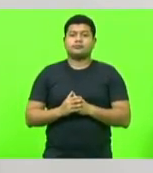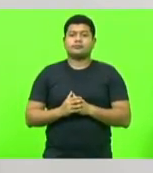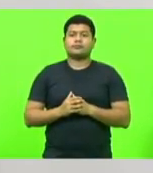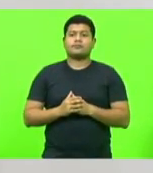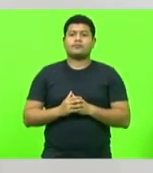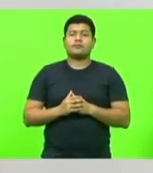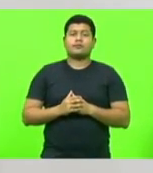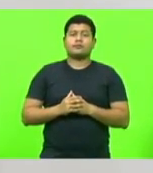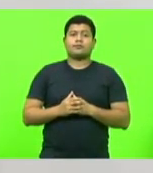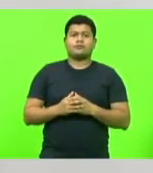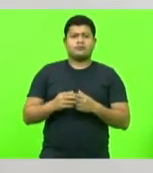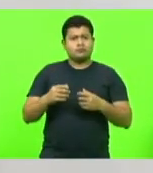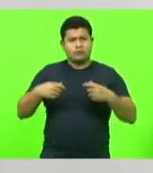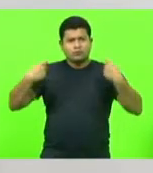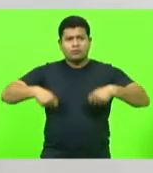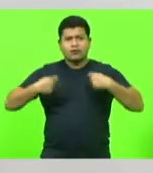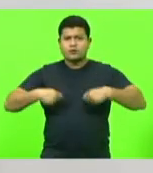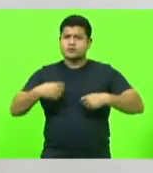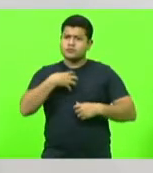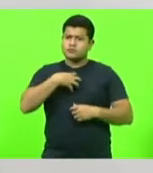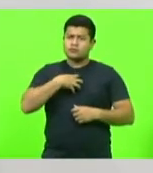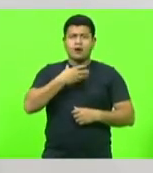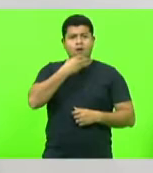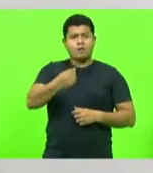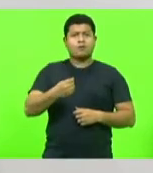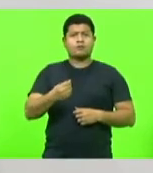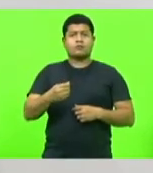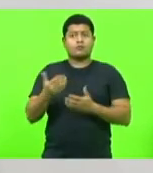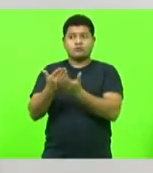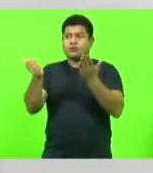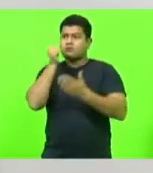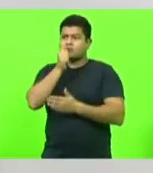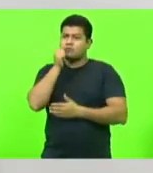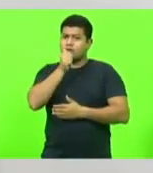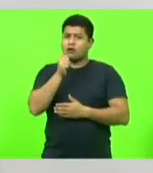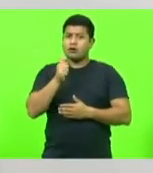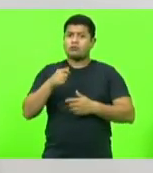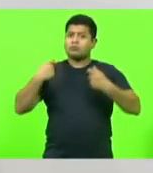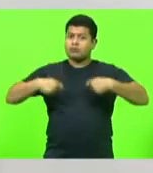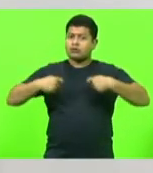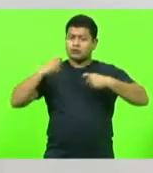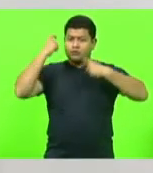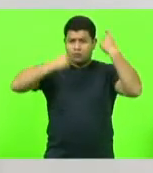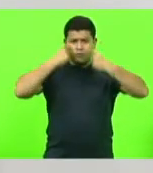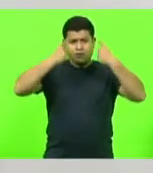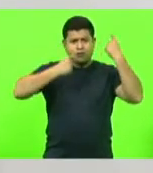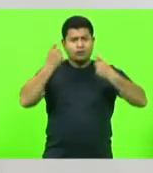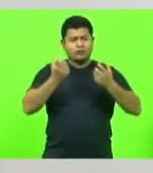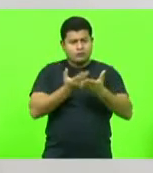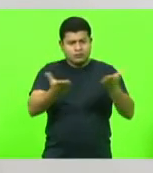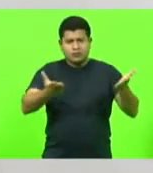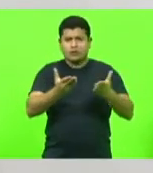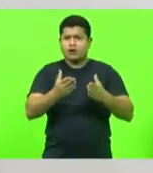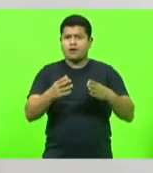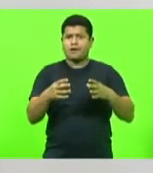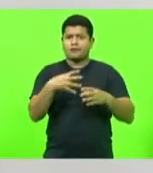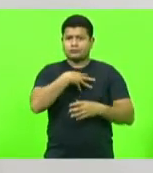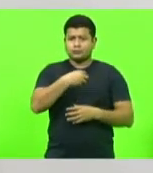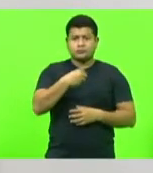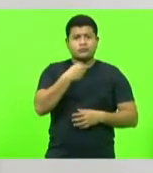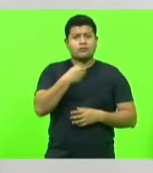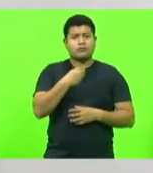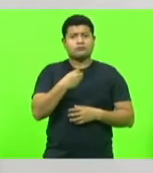se comportem como homens, mulheres, demonstrem um mino de preocupação com seus filhos, porque senão